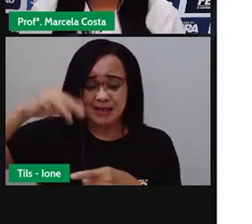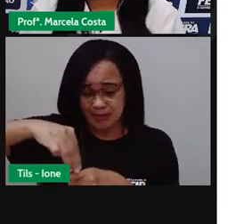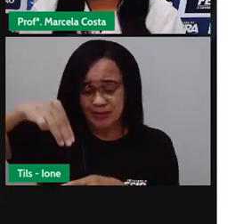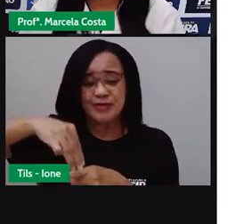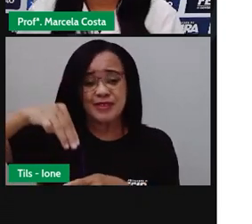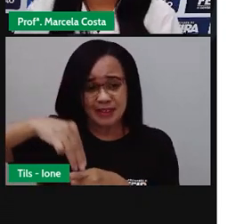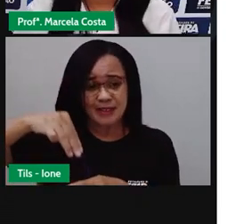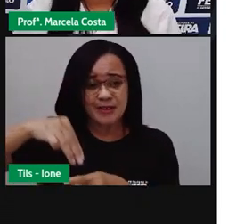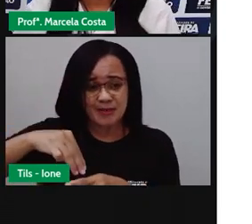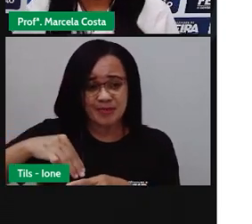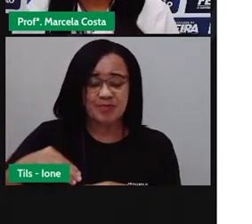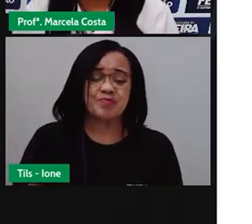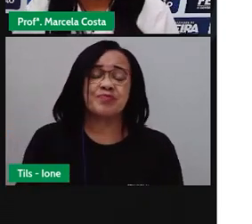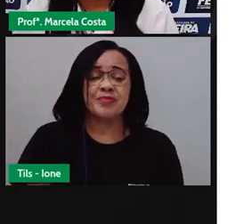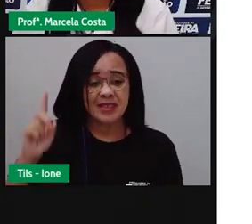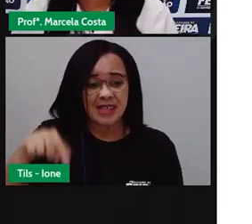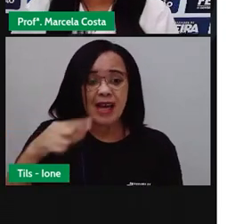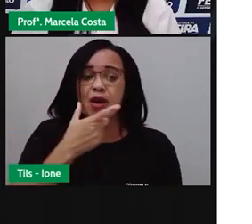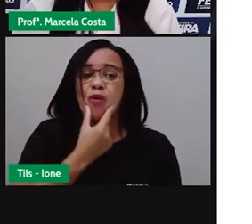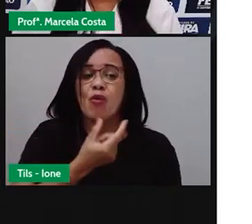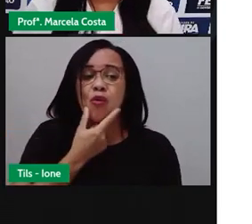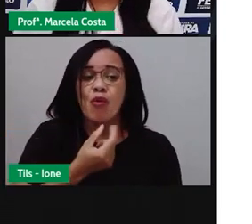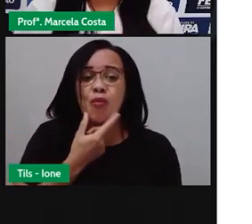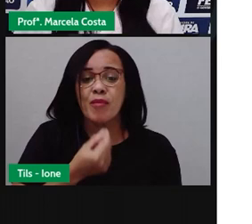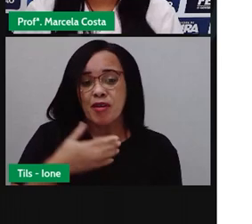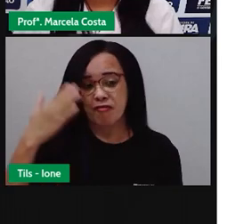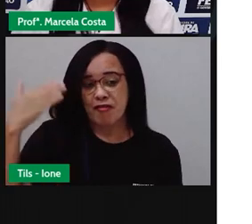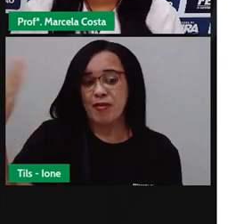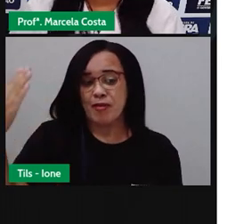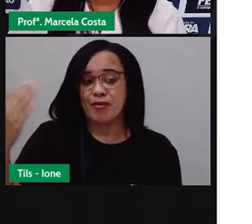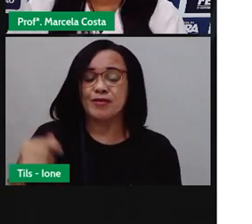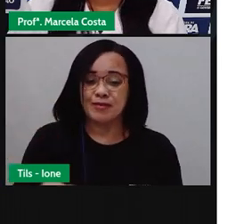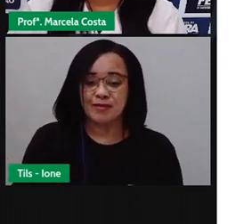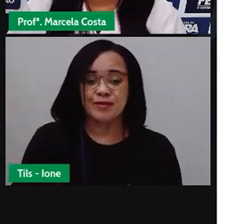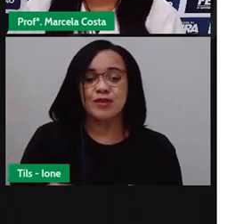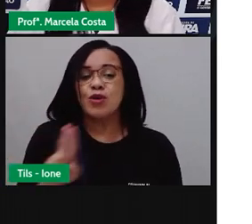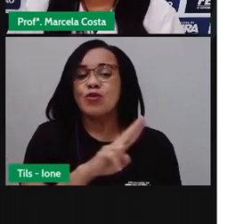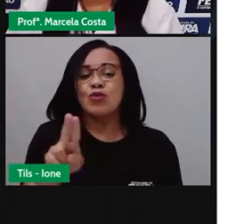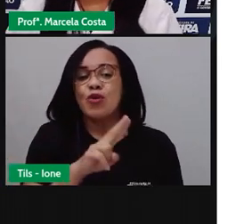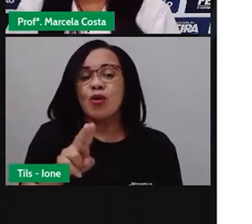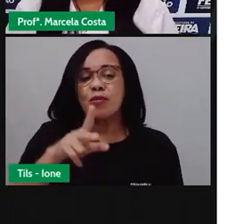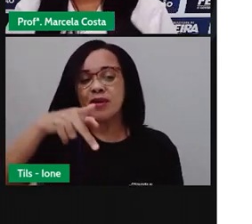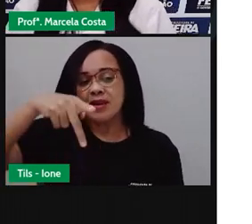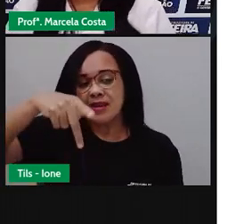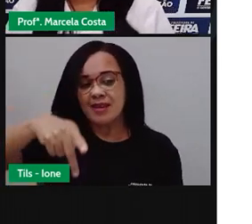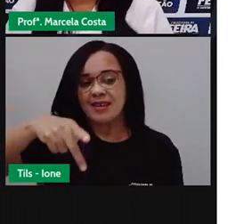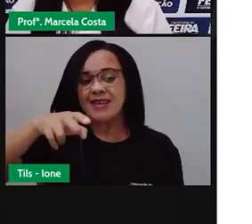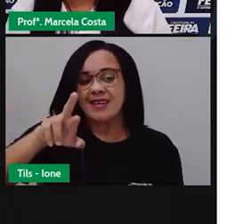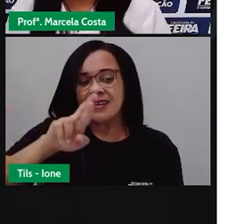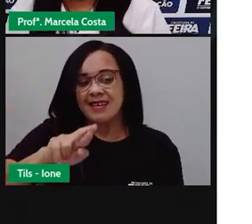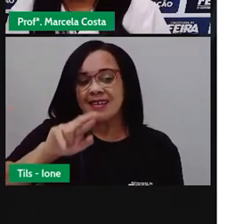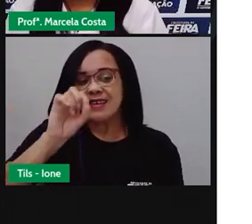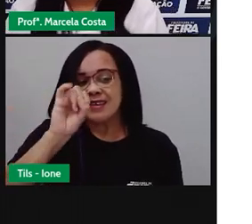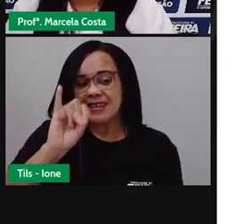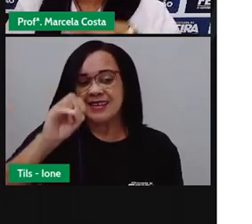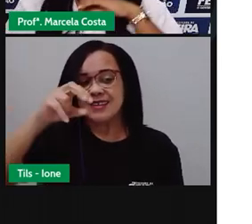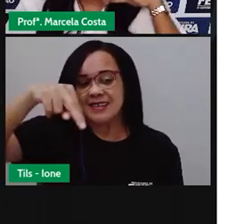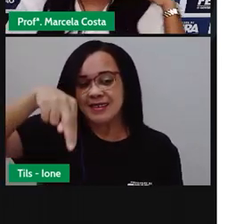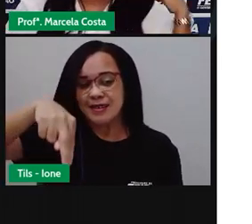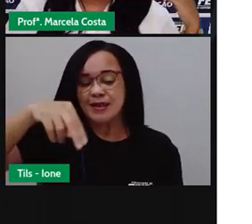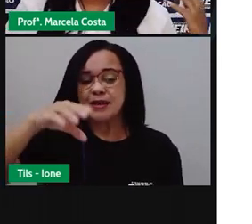princesinha do sertão? Pois é. Então, agora eu quero mostrar para vocês